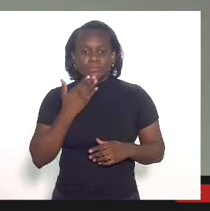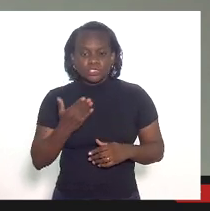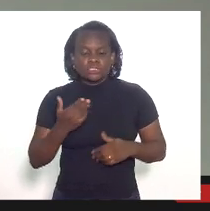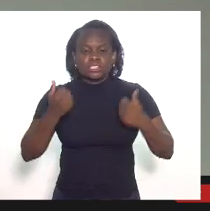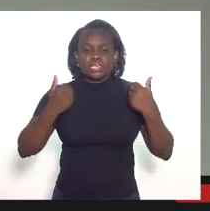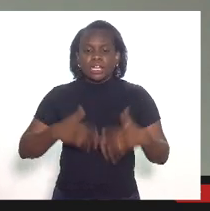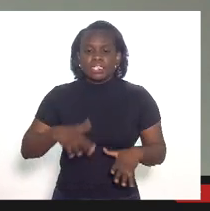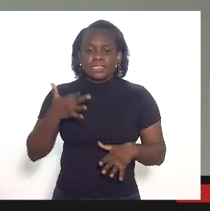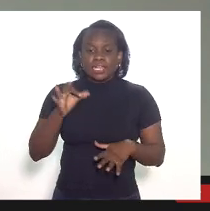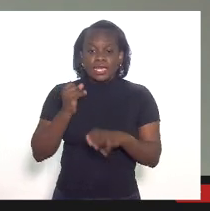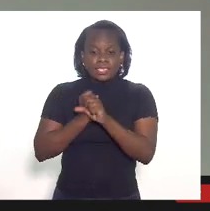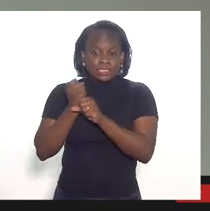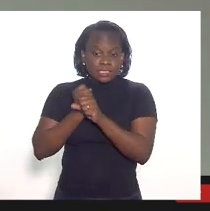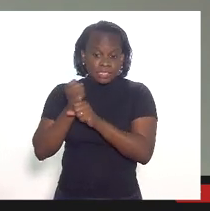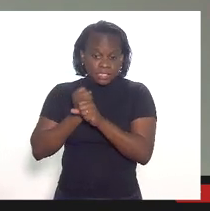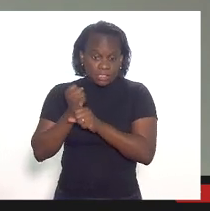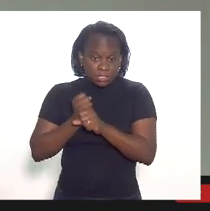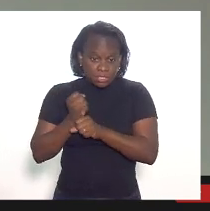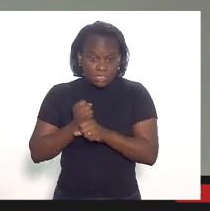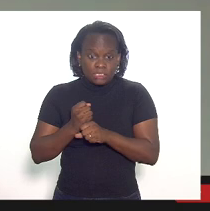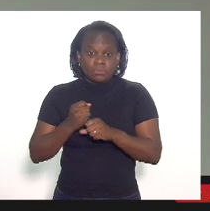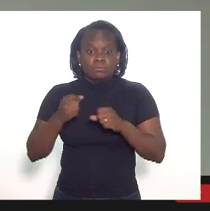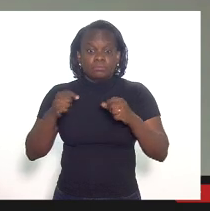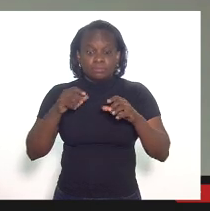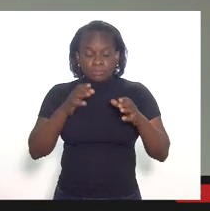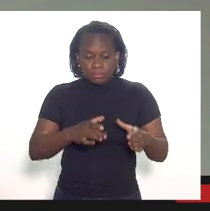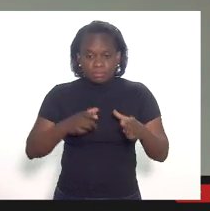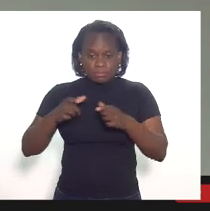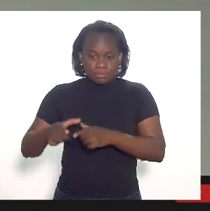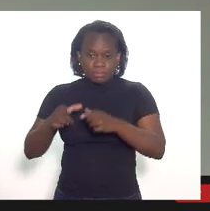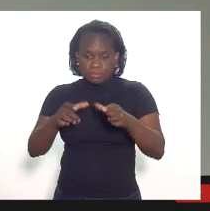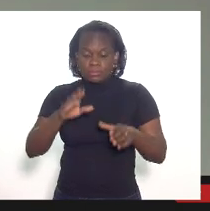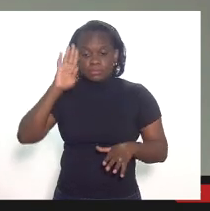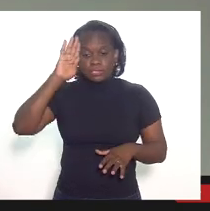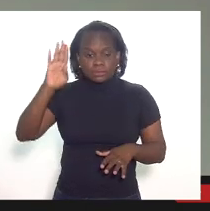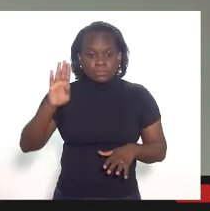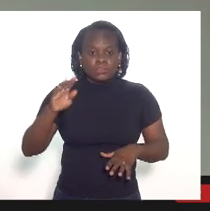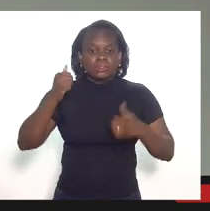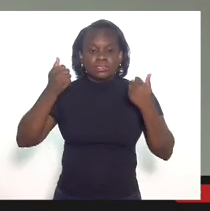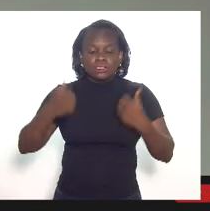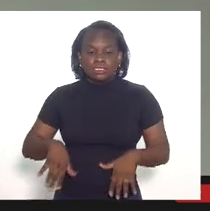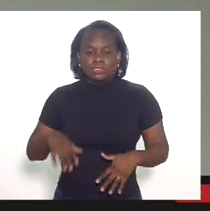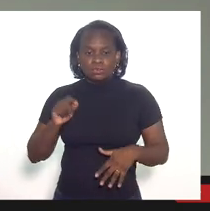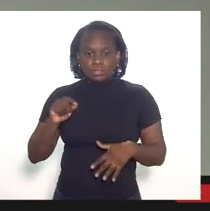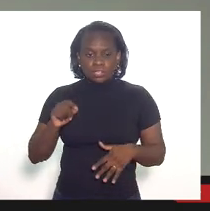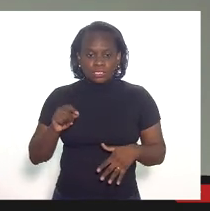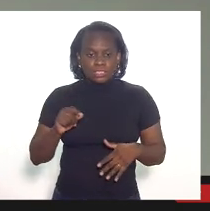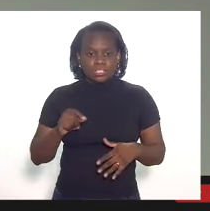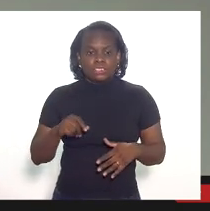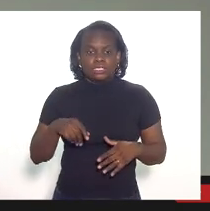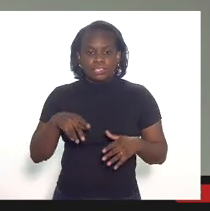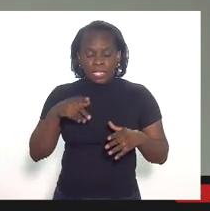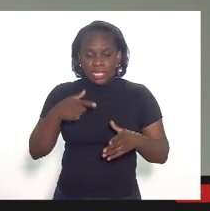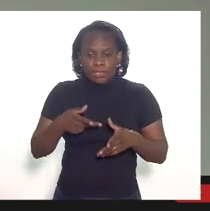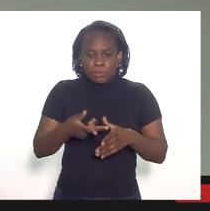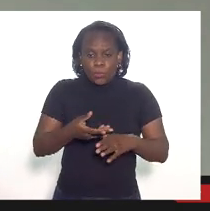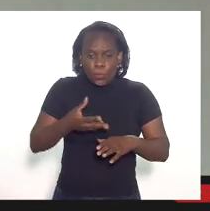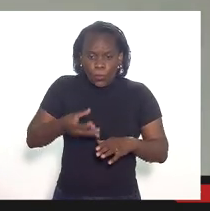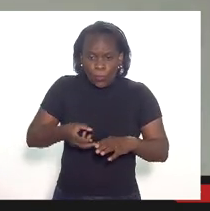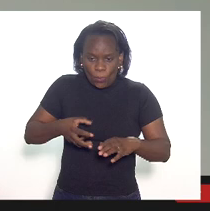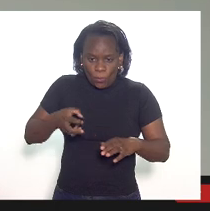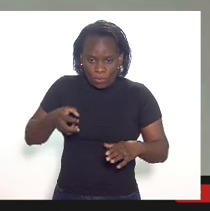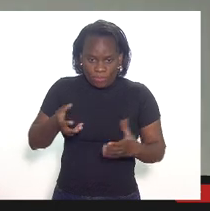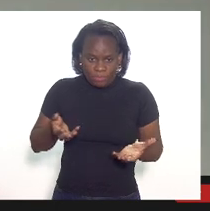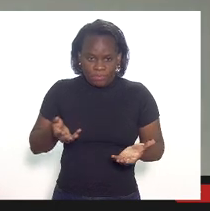custos dos últimos 10 anos por campos, especialmente gastos exploratórios. A